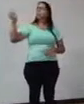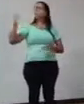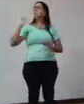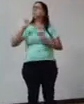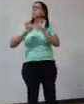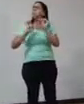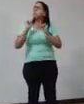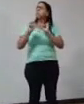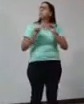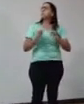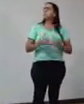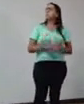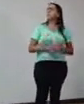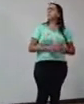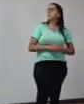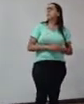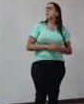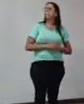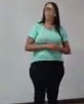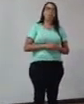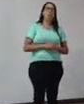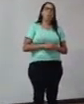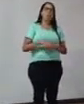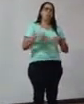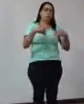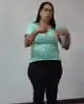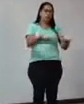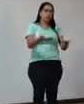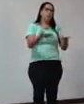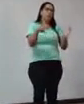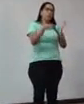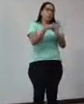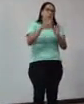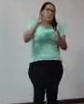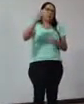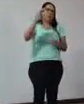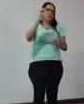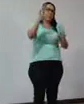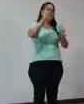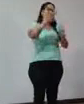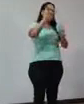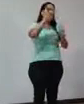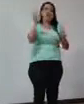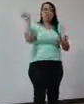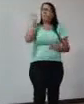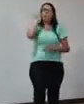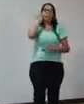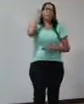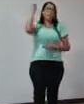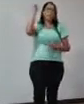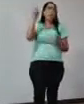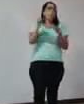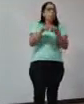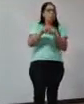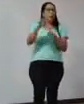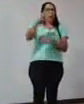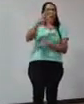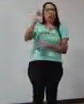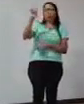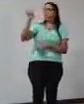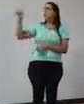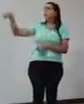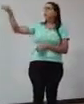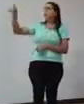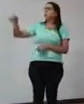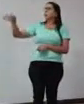uma influência muito grande na ciência. Ela é idealizadora e coordenadora dessa rede